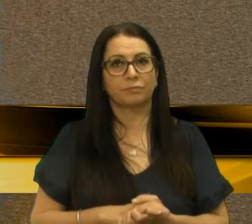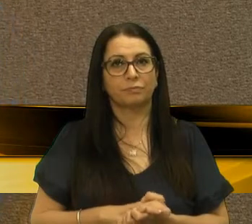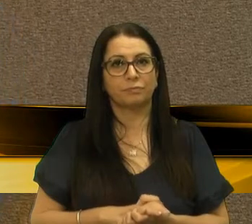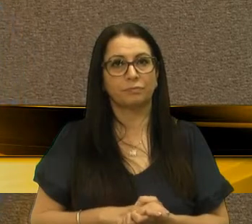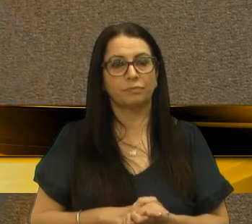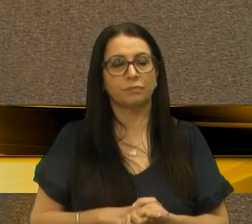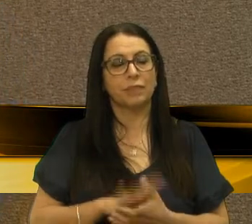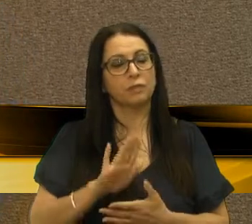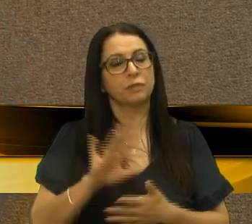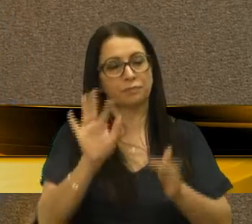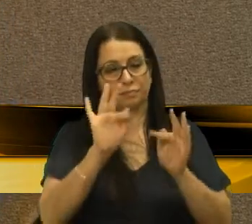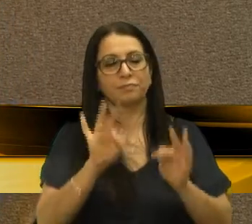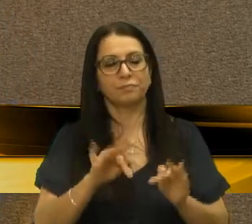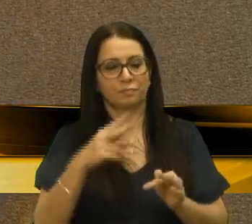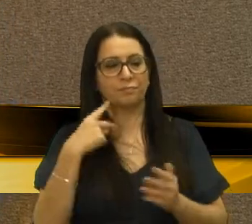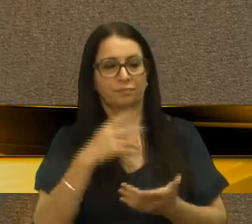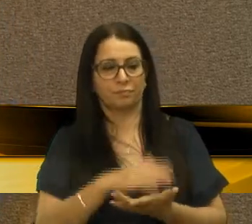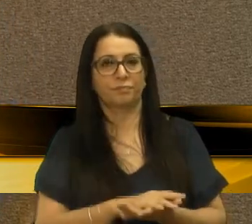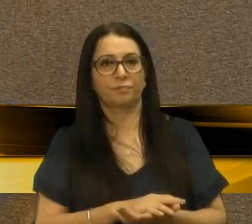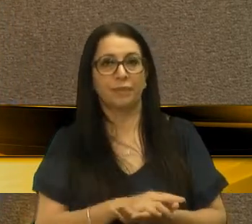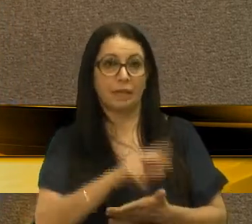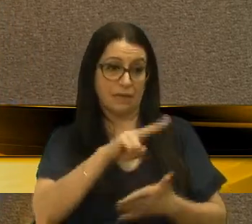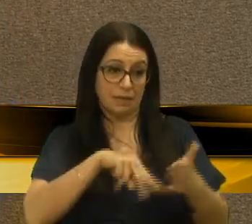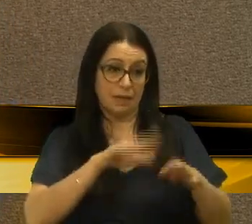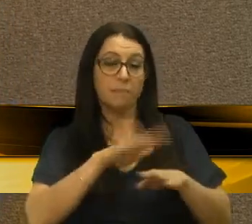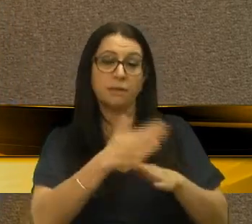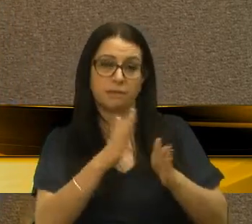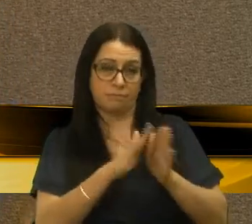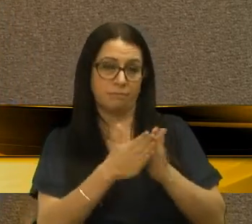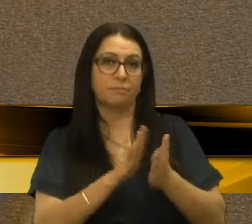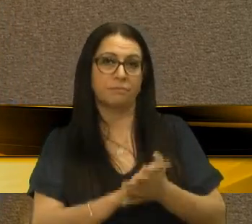Então, eu fico feliz, vereador. Leia mais a Bíblia.